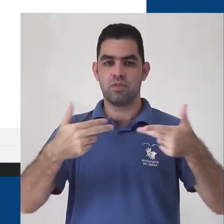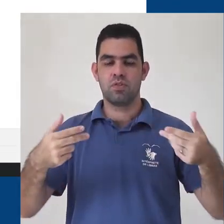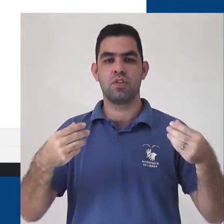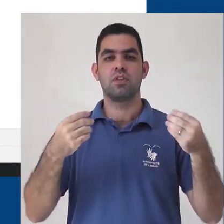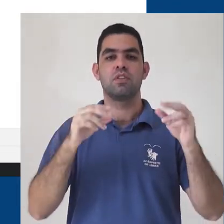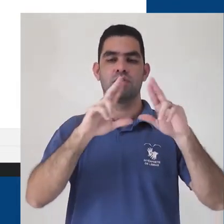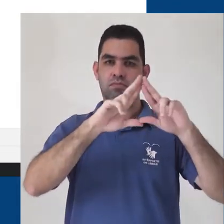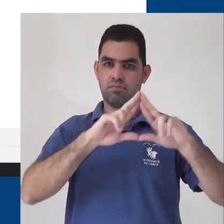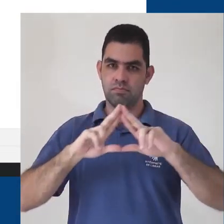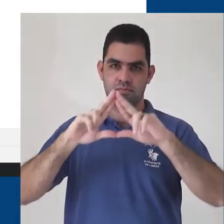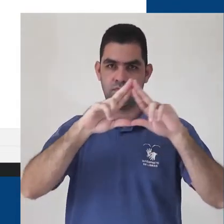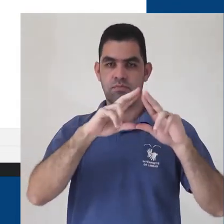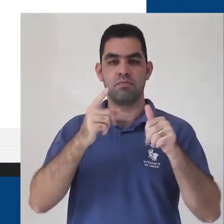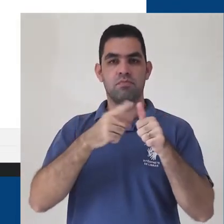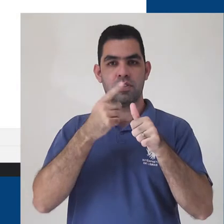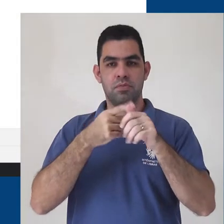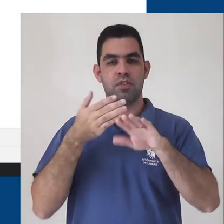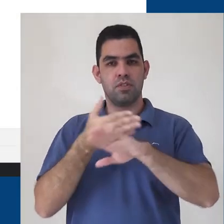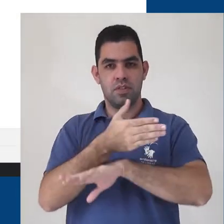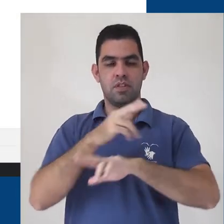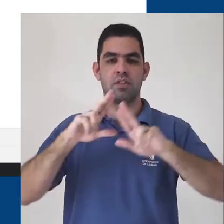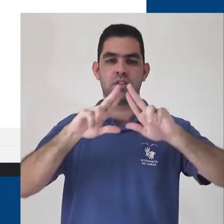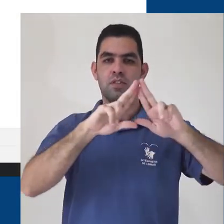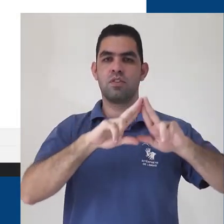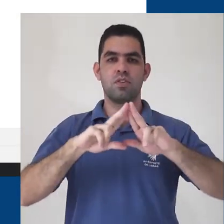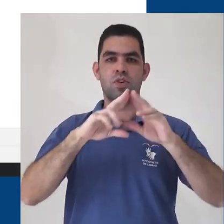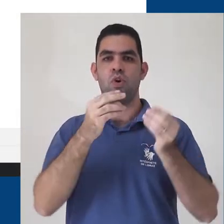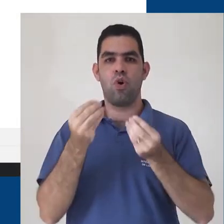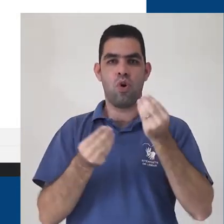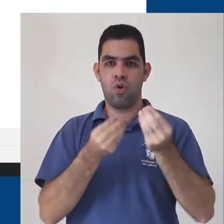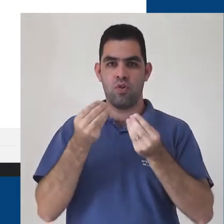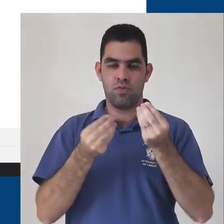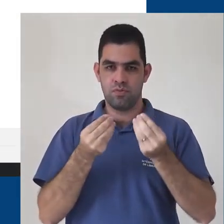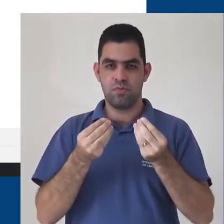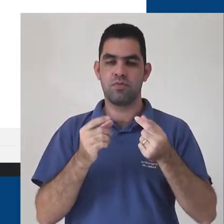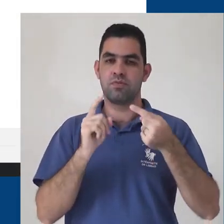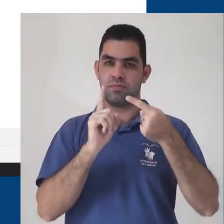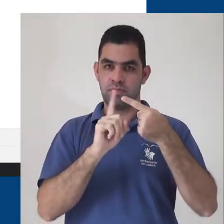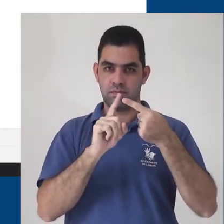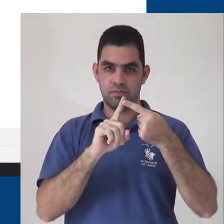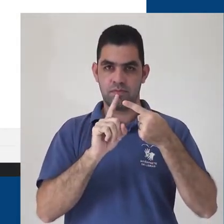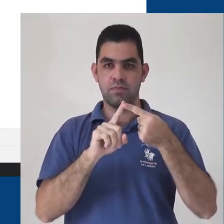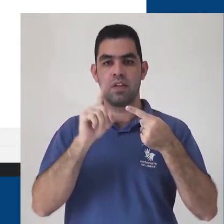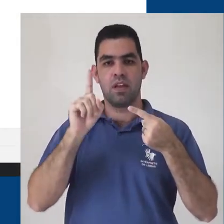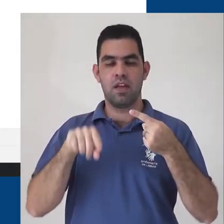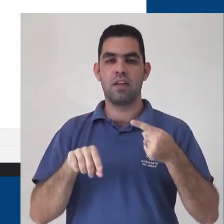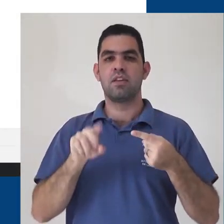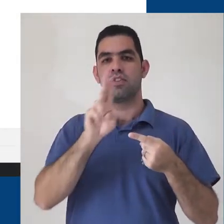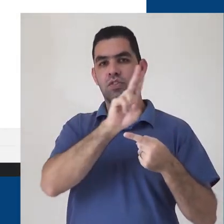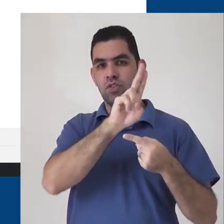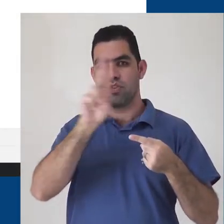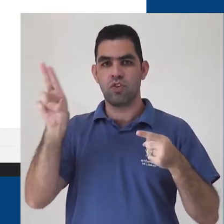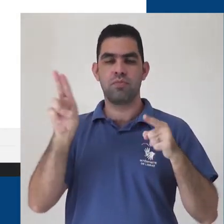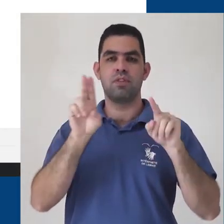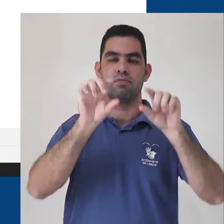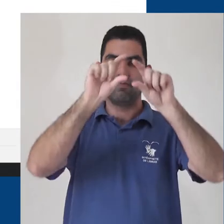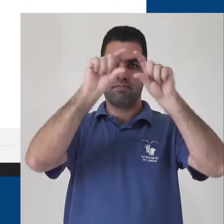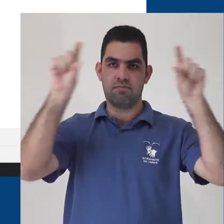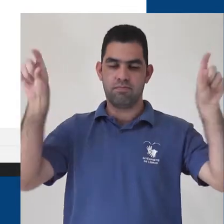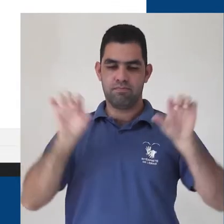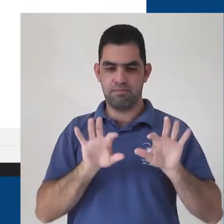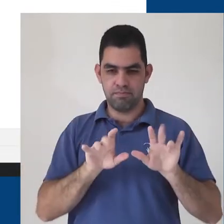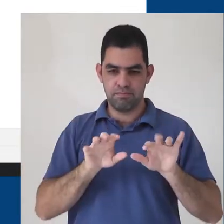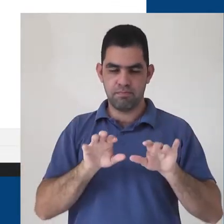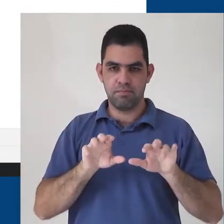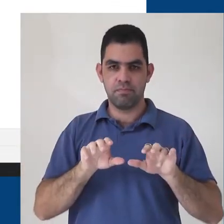Primeiro, temos que acessar o Drive. Este acesso pode ser feito de duas maneiras. A primeira é digitando o site na barra de endereços do